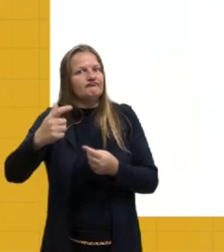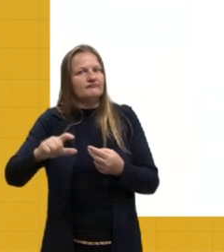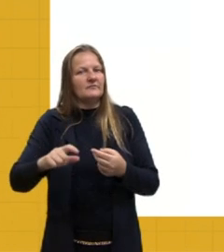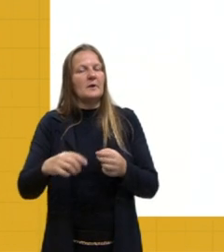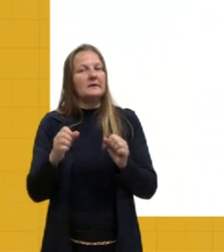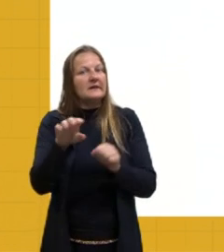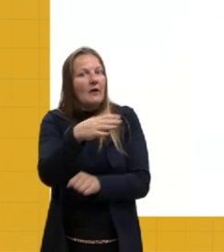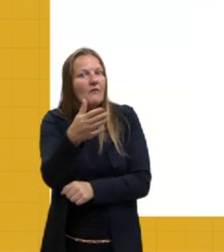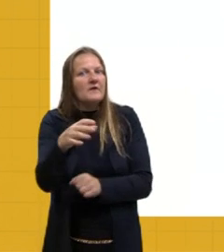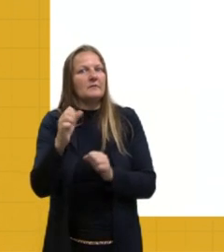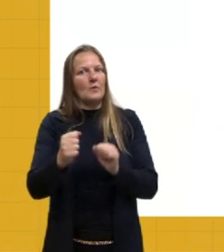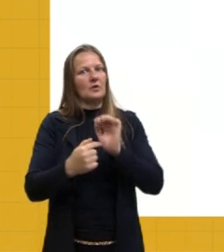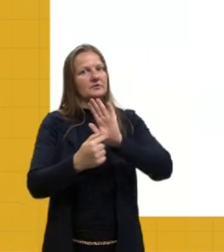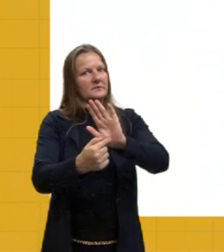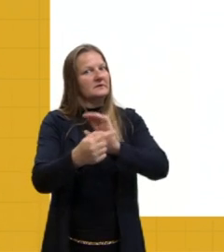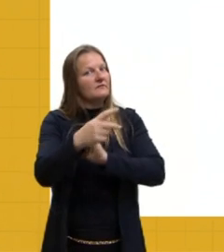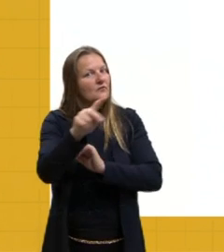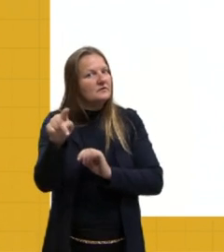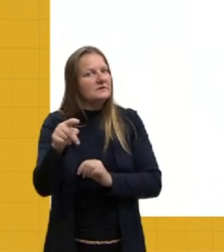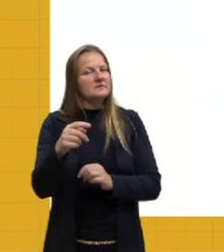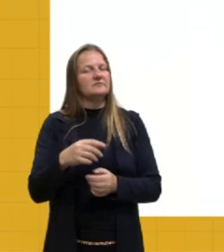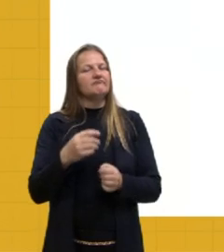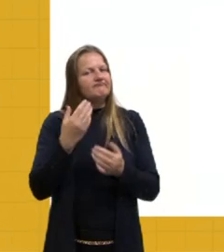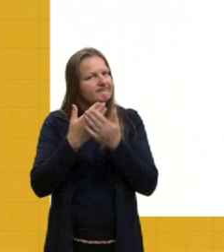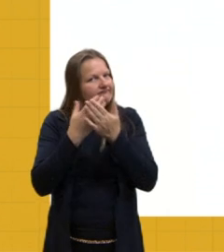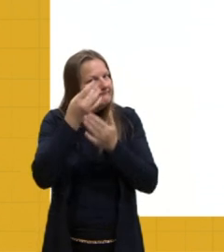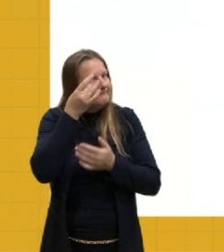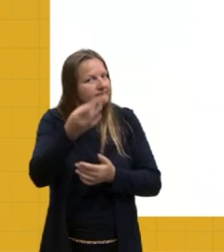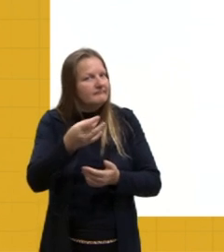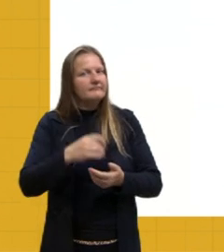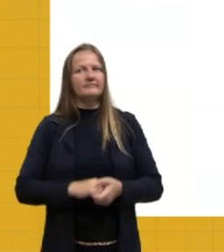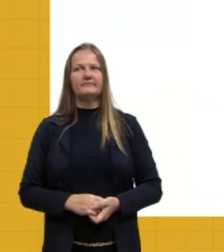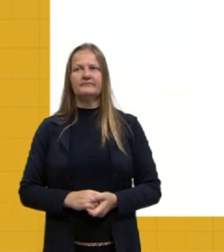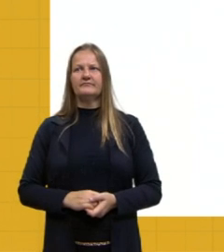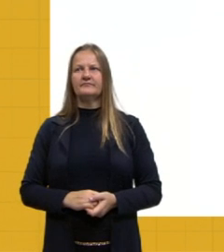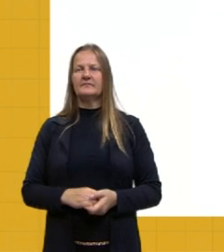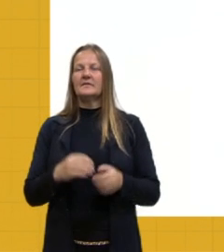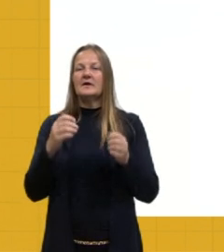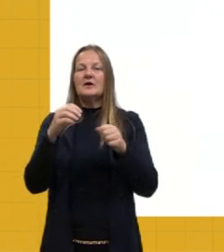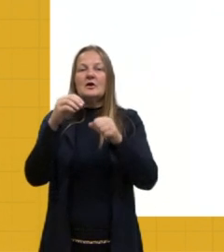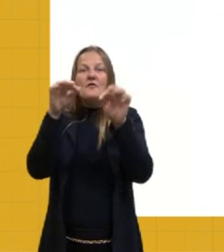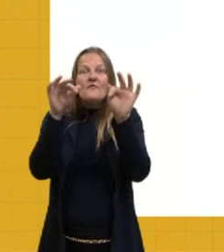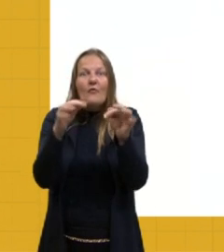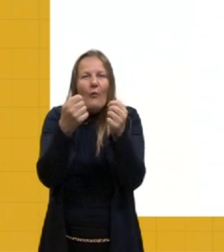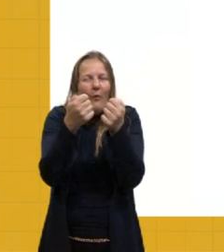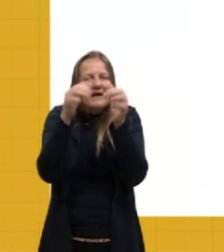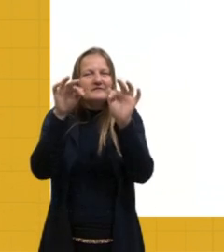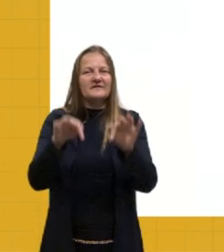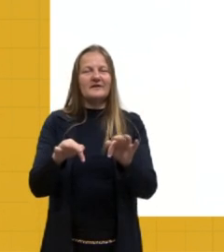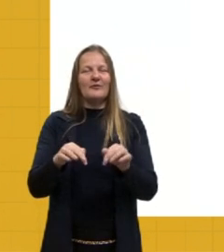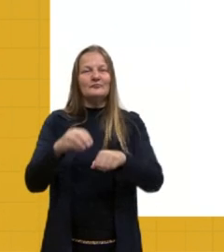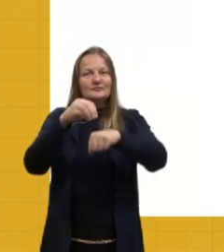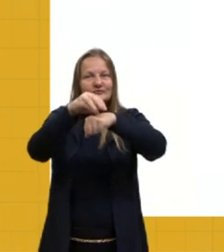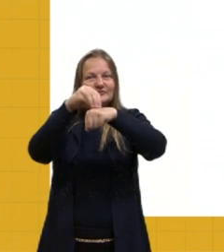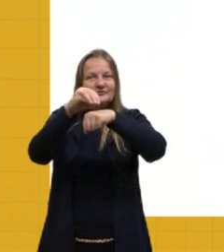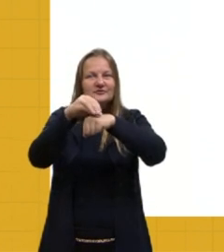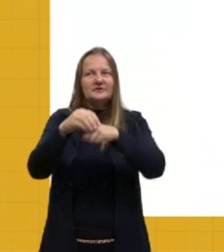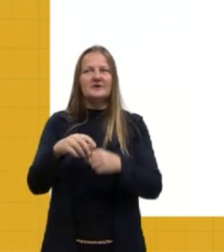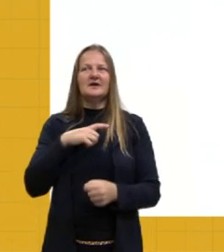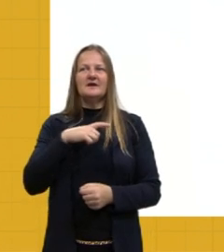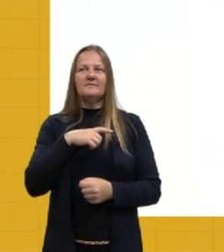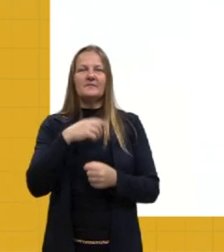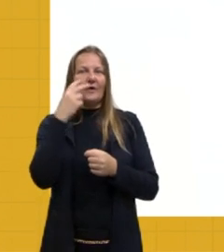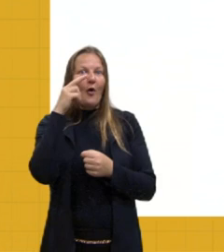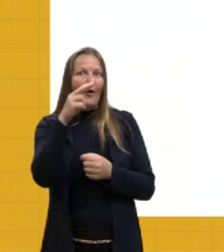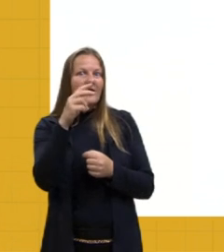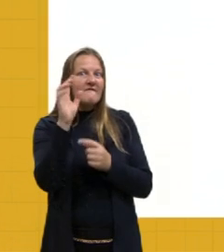pode aparecer de alguma forma aqui para nós. Para encerrar nossa aula, já deixei com vocês a dica de assistir na Netflix